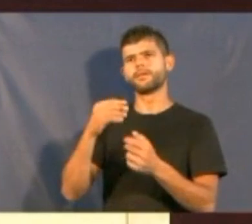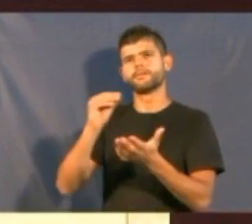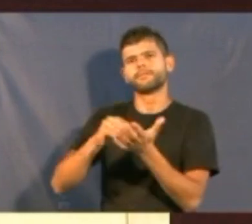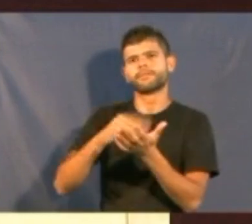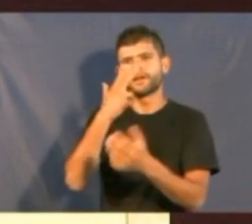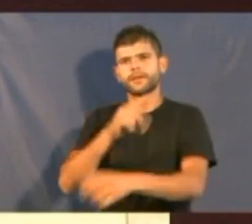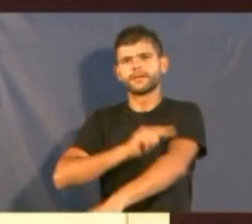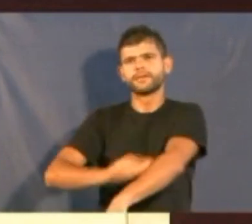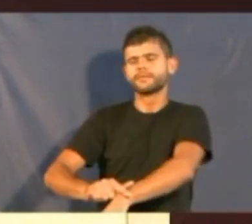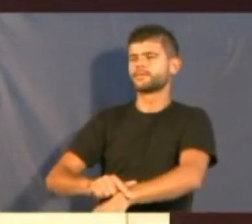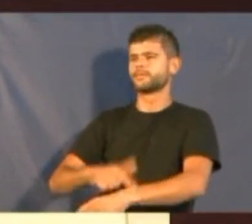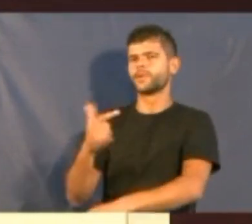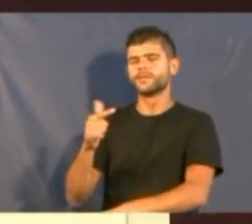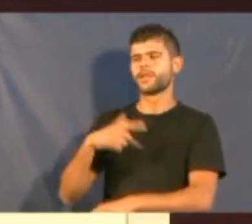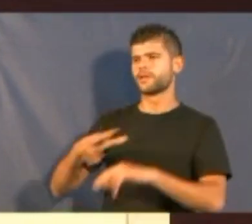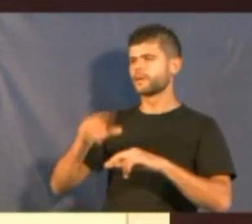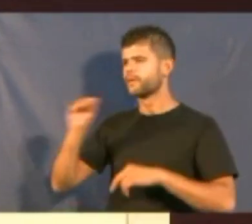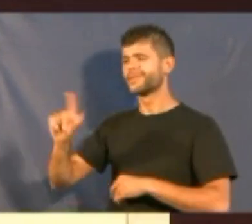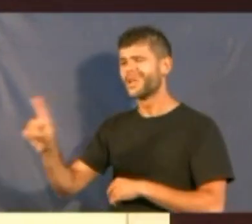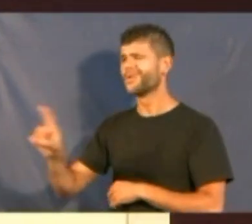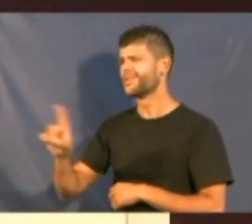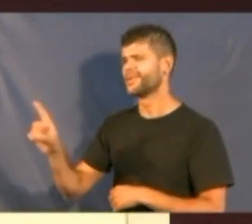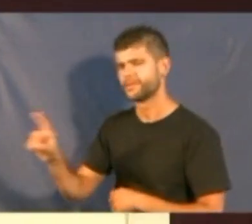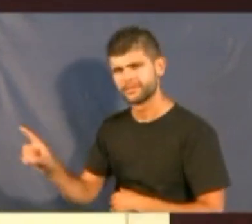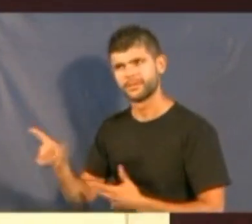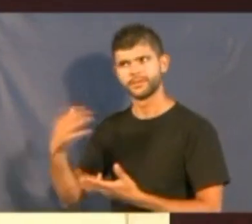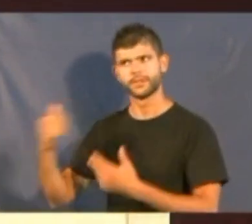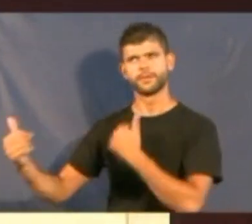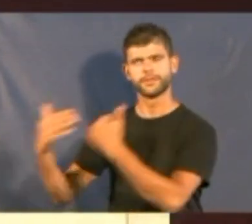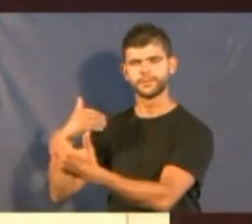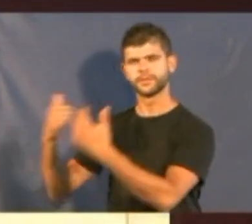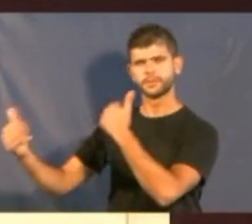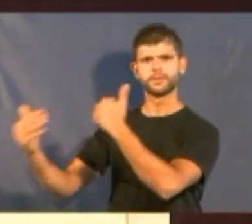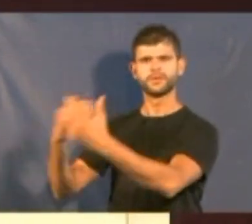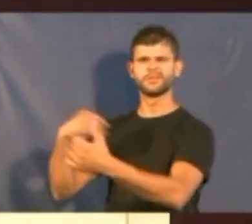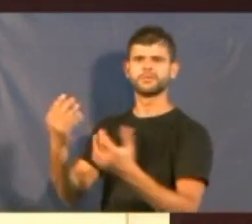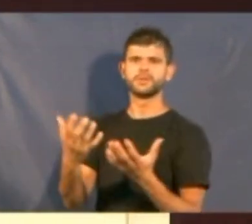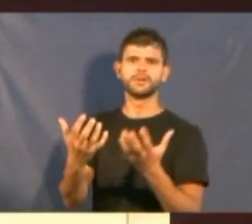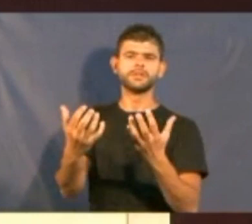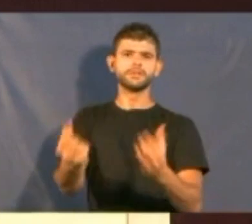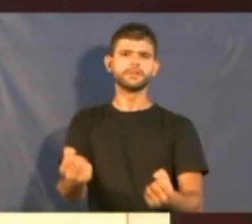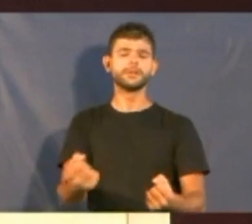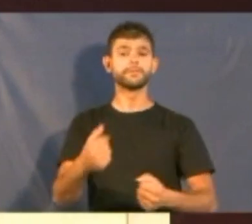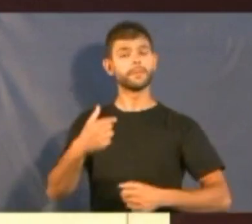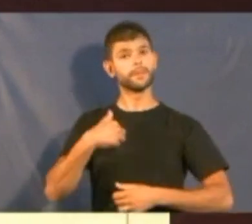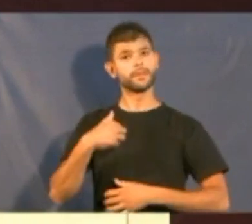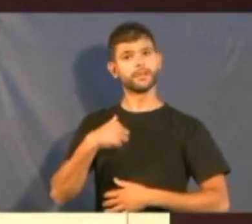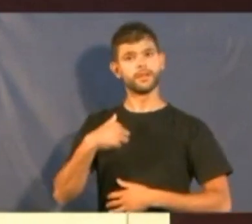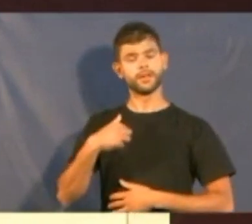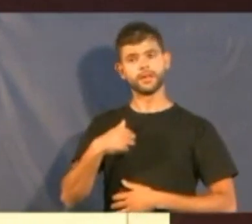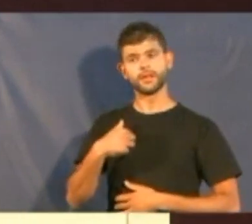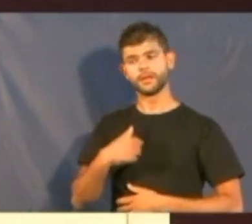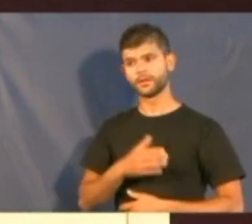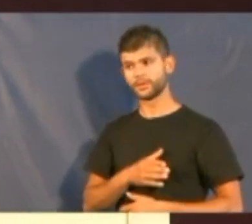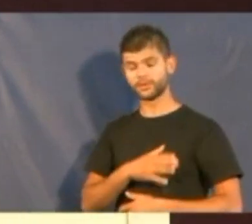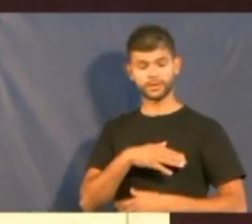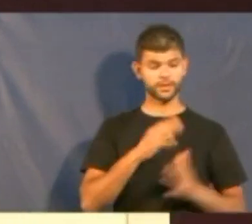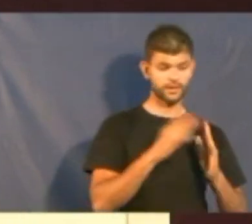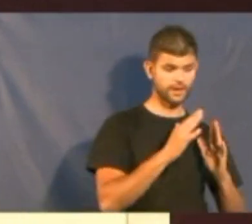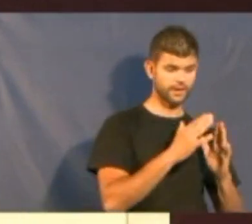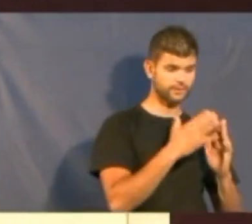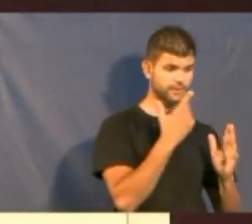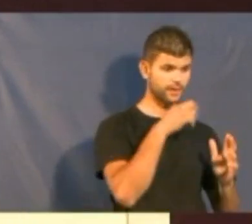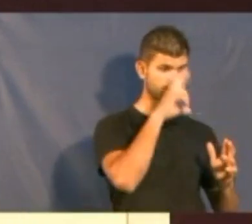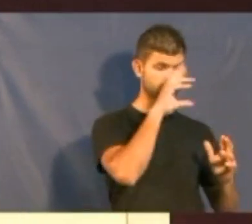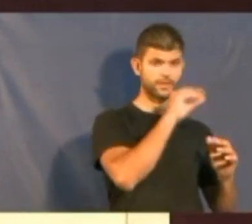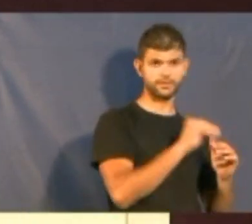antes do jantar, eu, às 18 horas, jantei em casa para o jantar das 21. E já fui mais ou menos